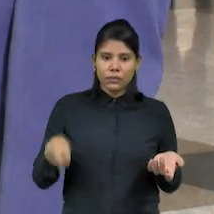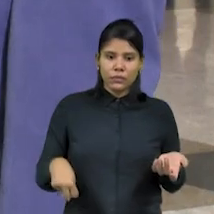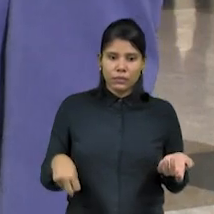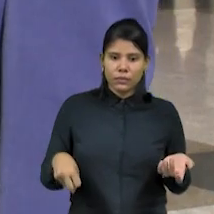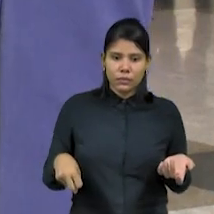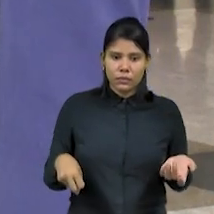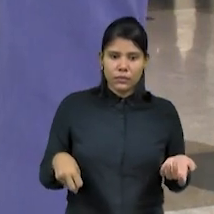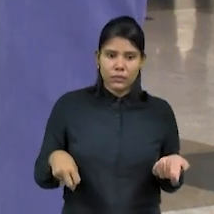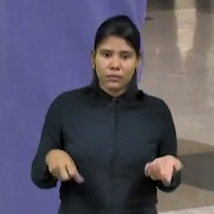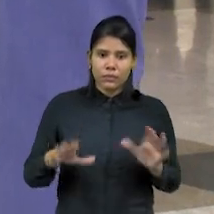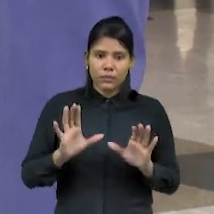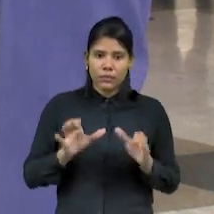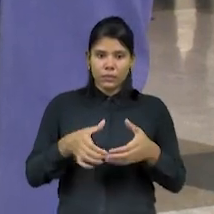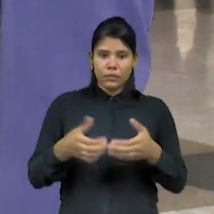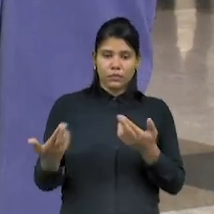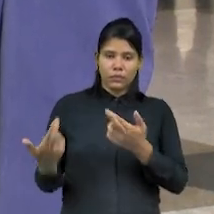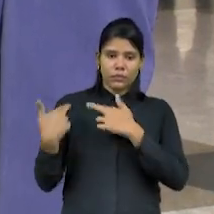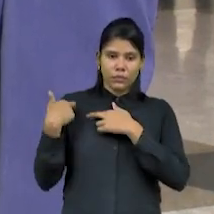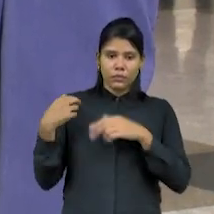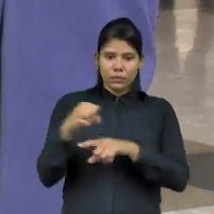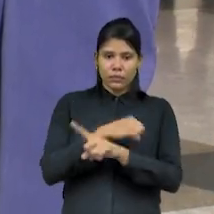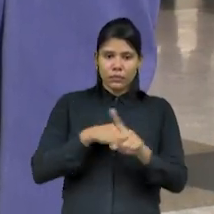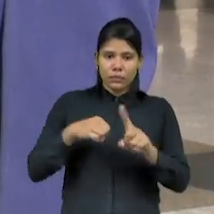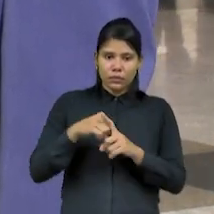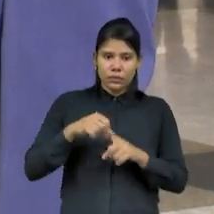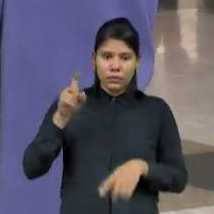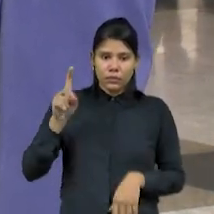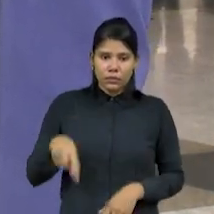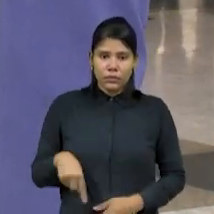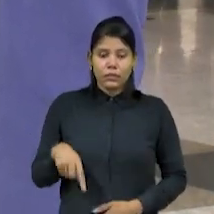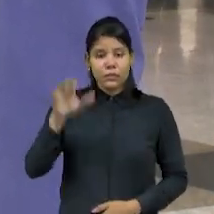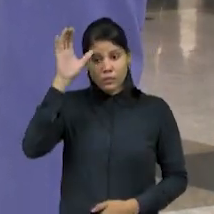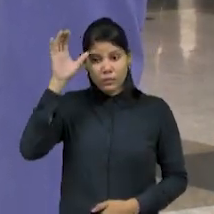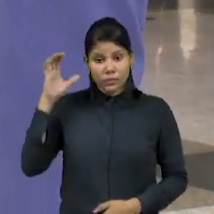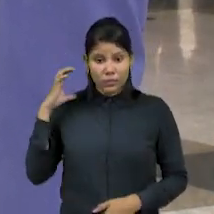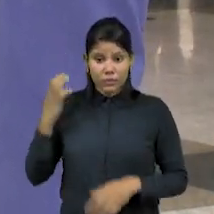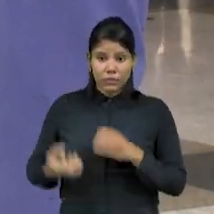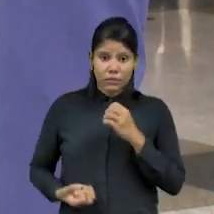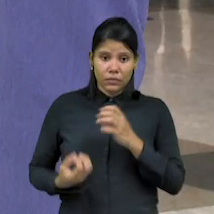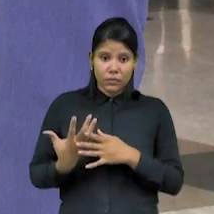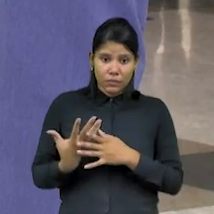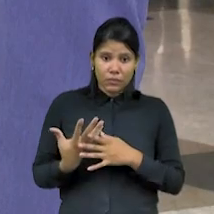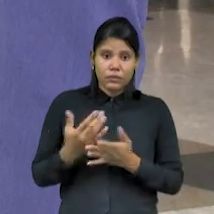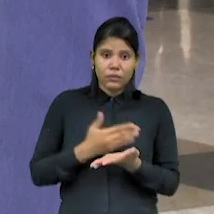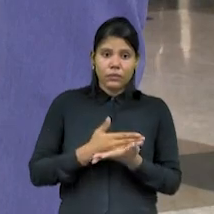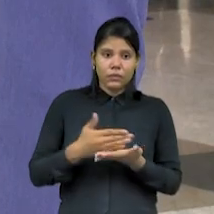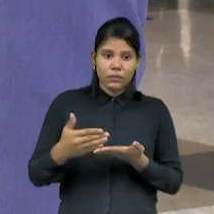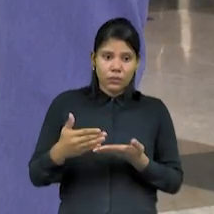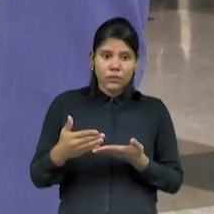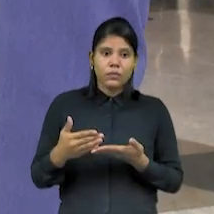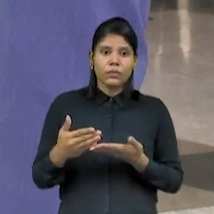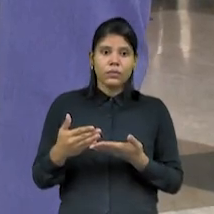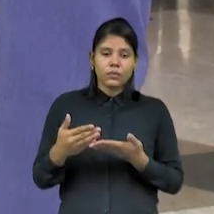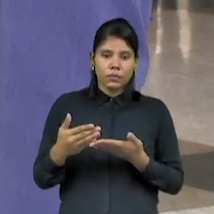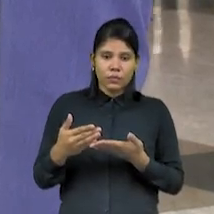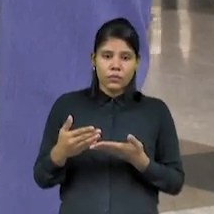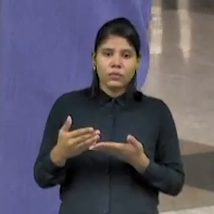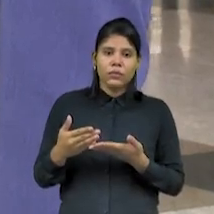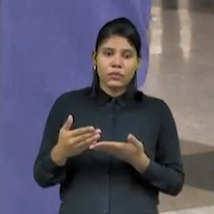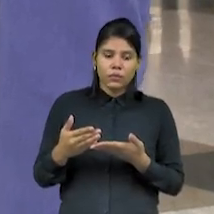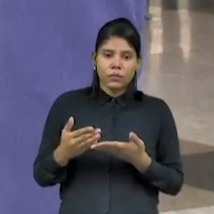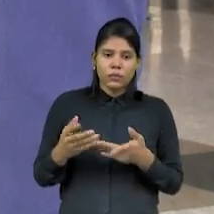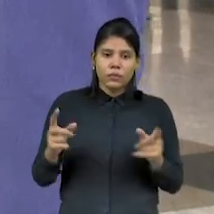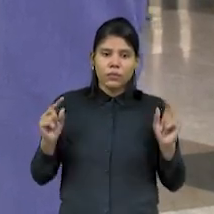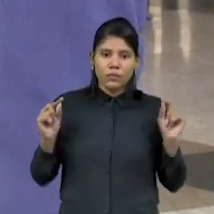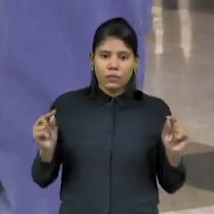O comitê de responsabilidade social foi uma iniciativa da nossa primeira-dama, Cristiane Leitão. Ele começou para atuar só